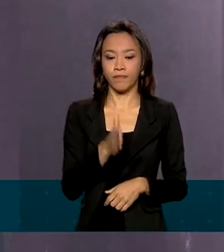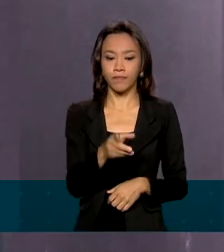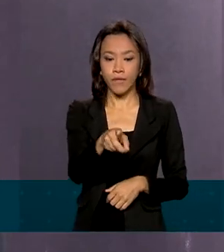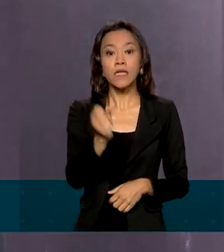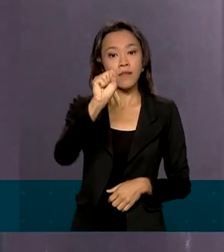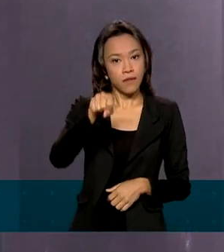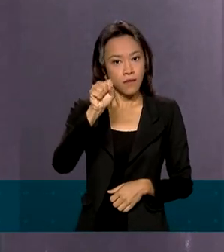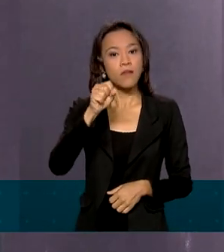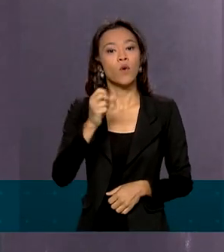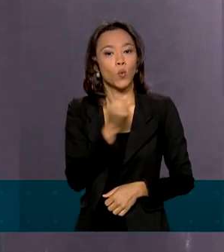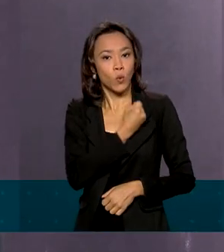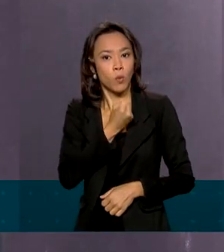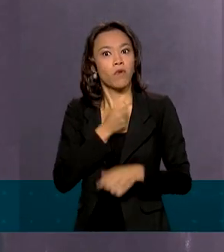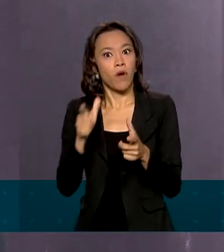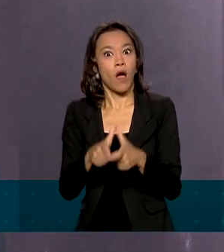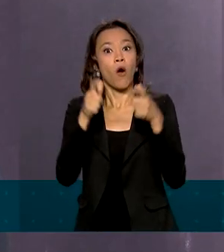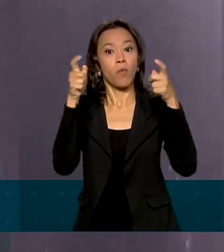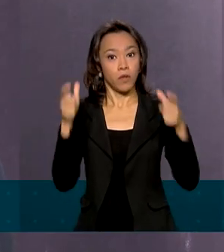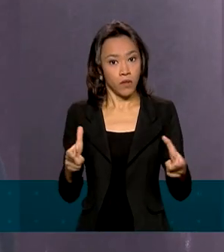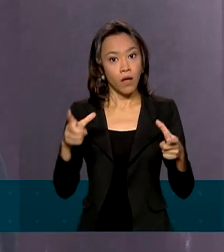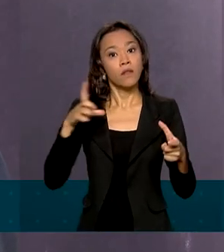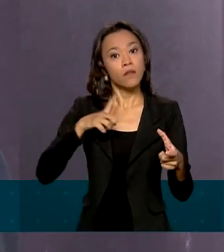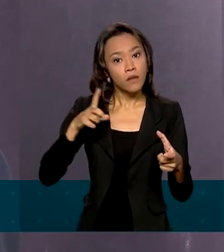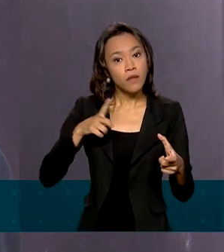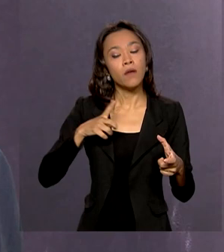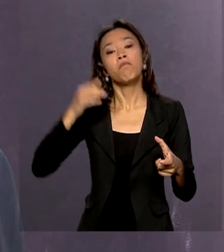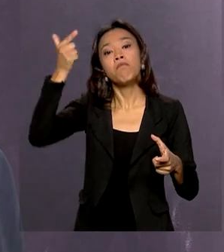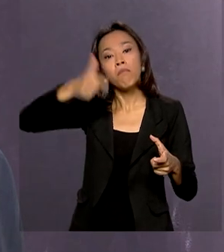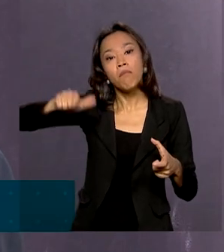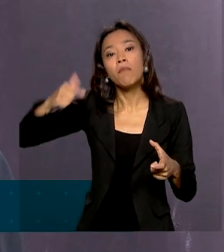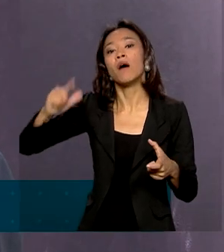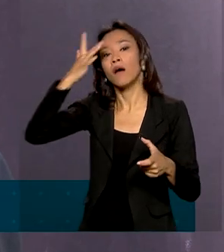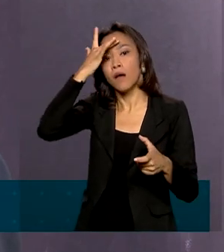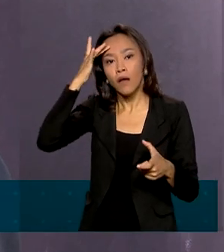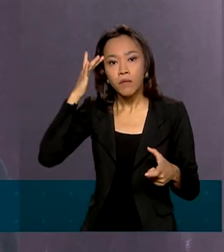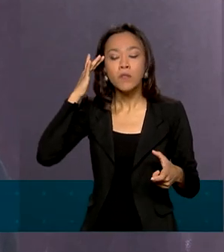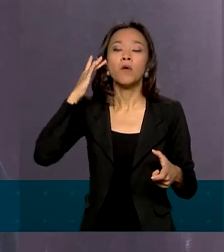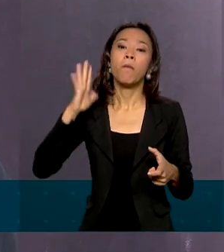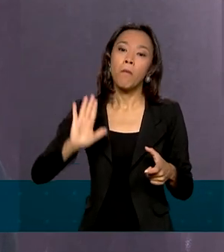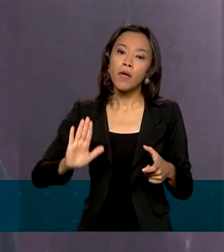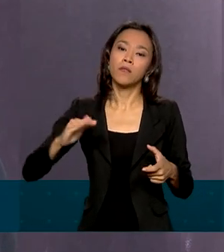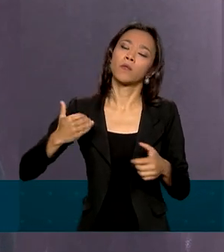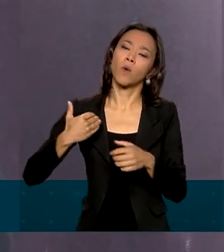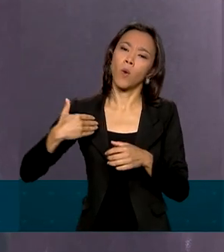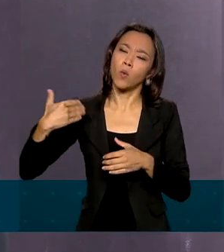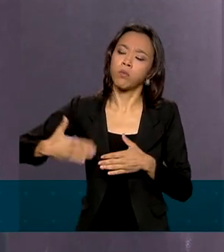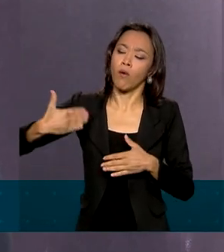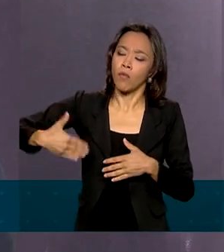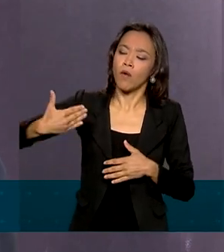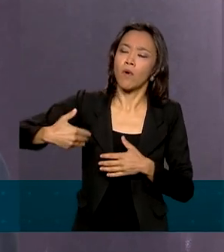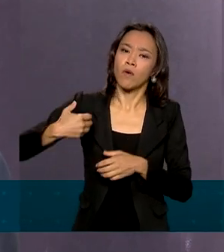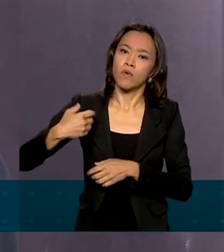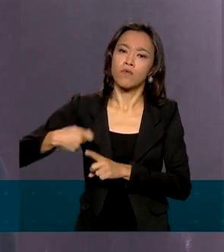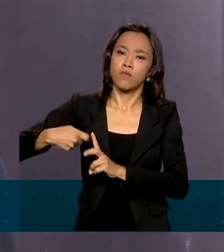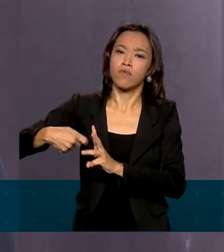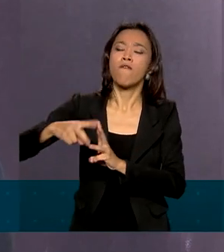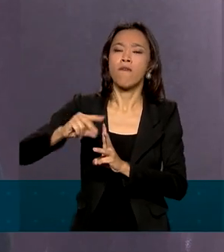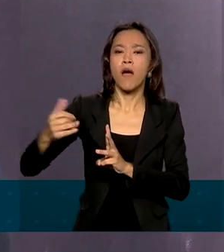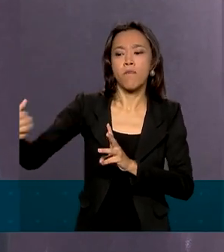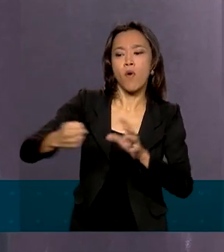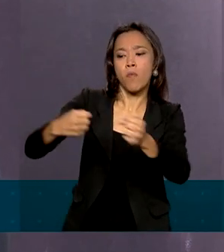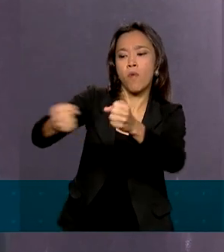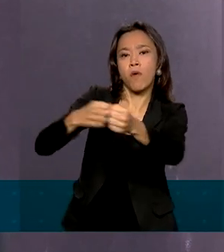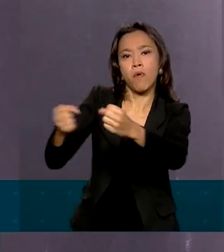Existe uma demanda represada, mas isso, ao longo do tempo, vai ser colocado pelas distribuidoras dentro do